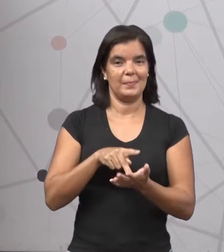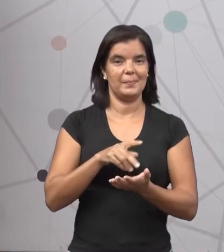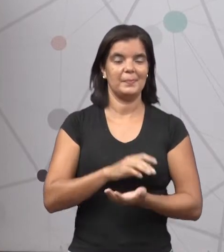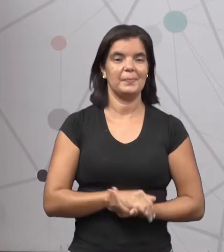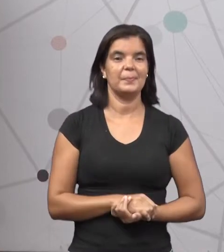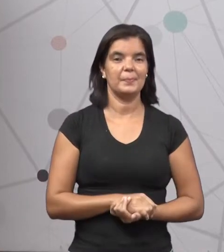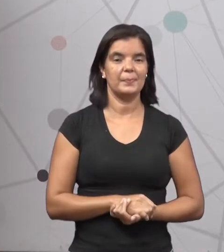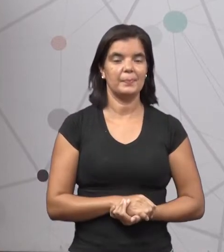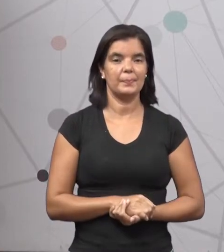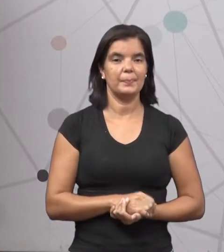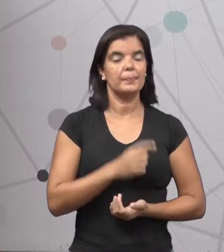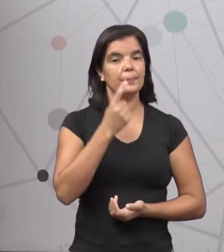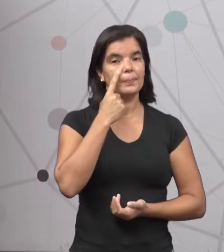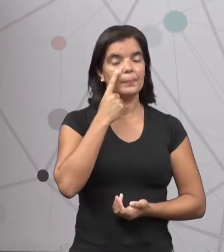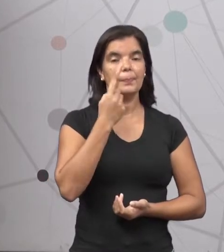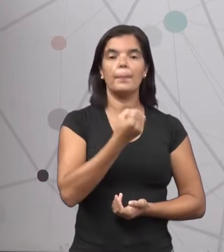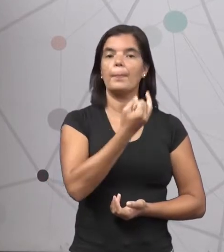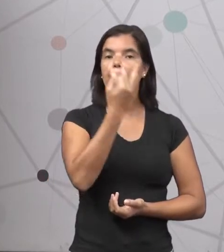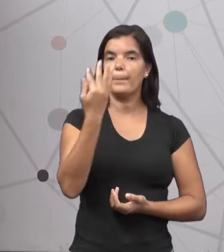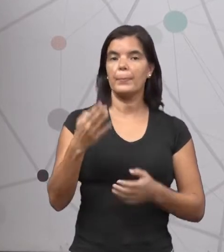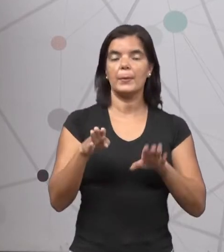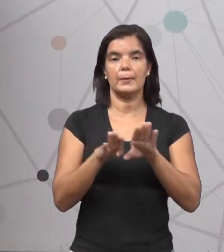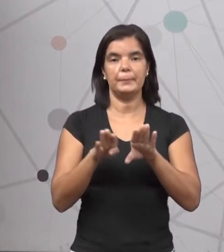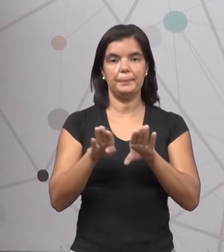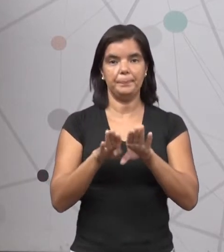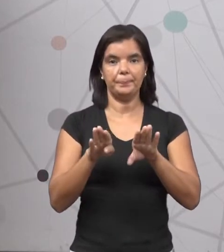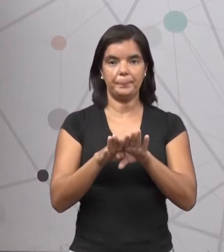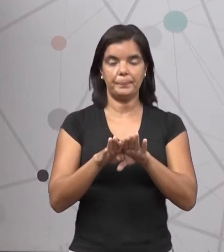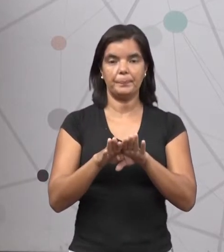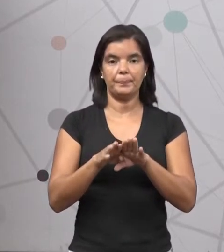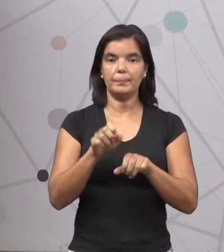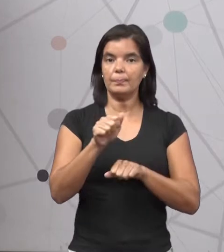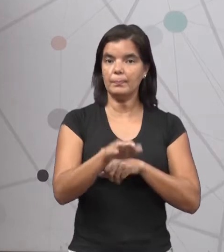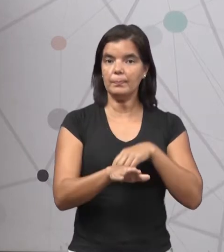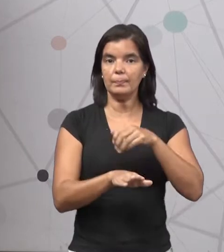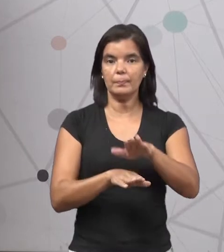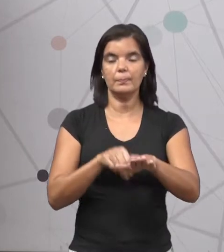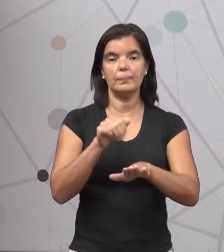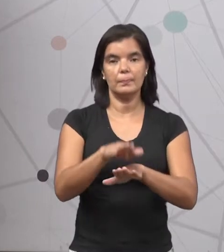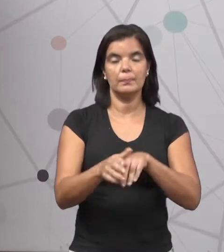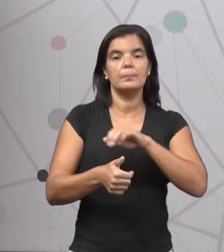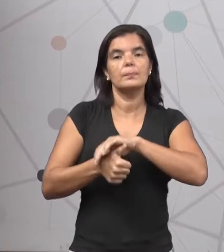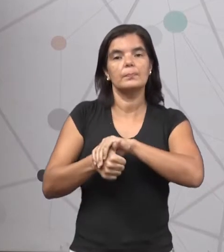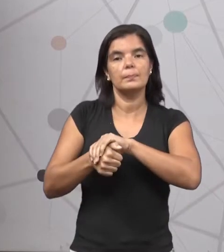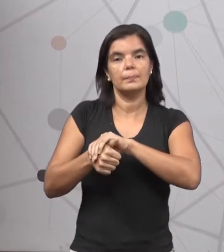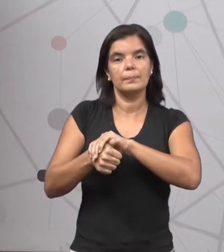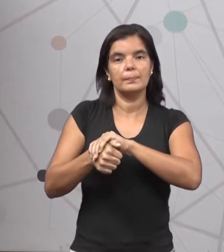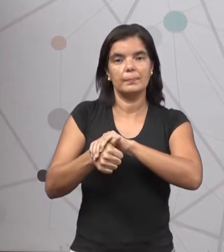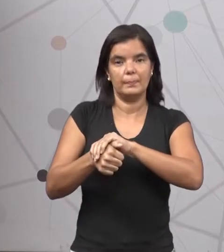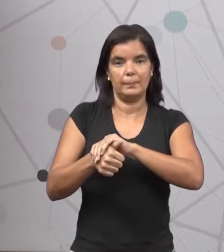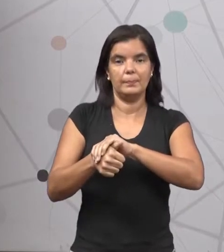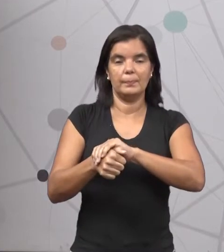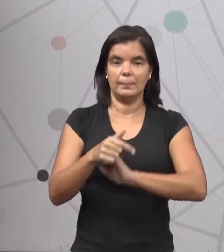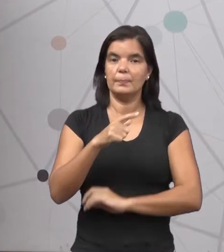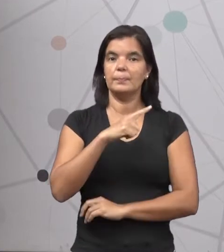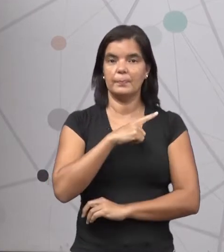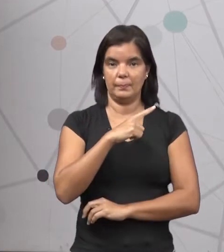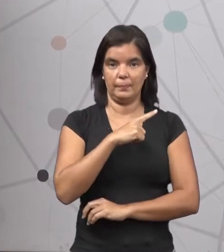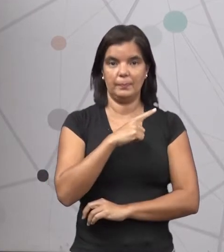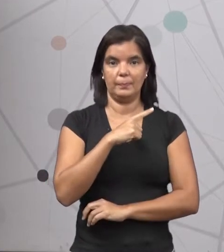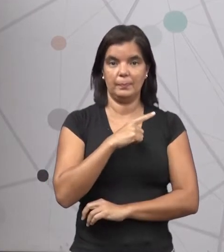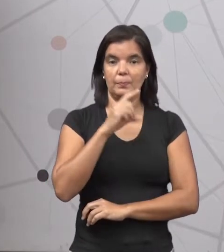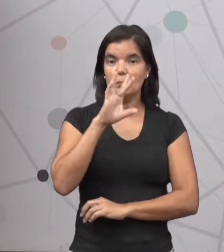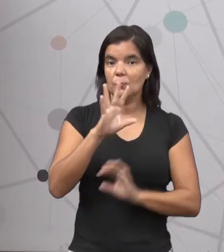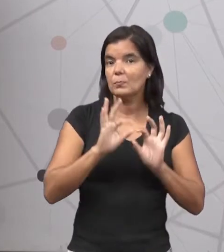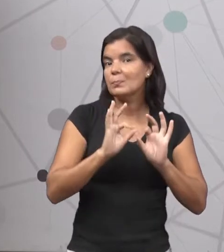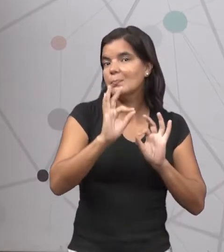Nós contamos também a quantidade de passos que a tartaruga havia dado só